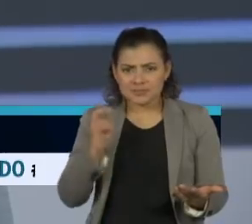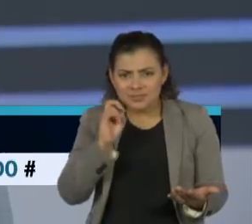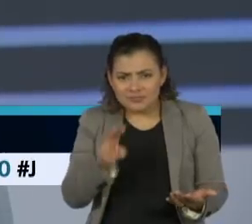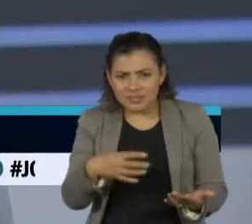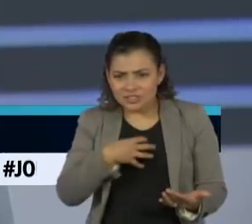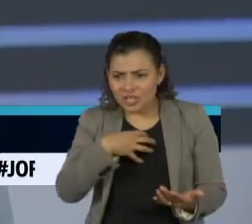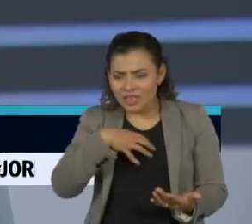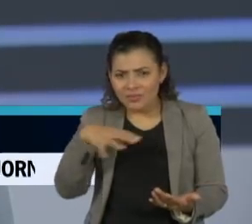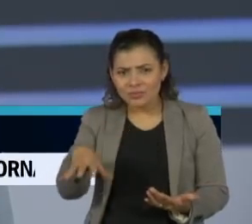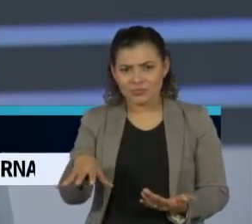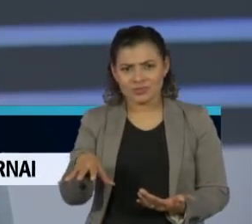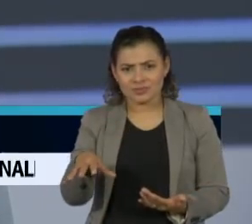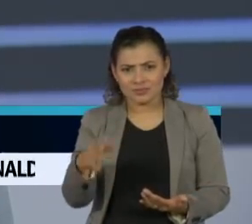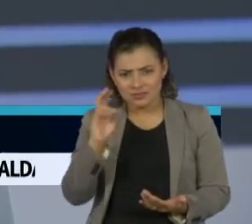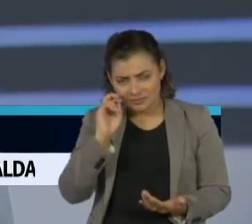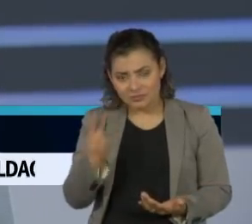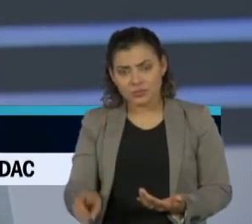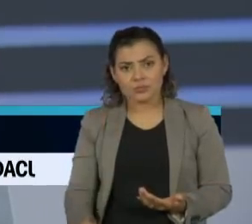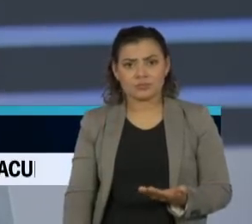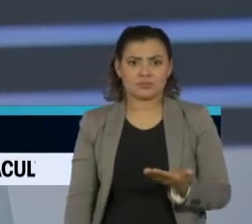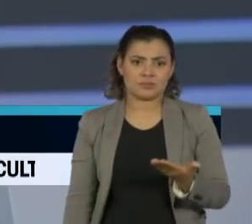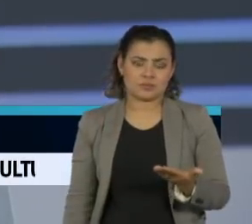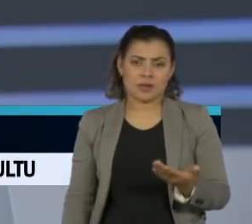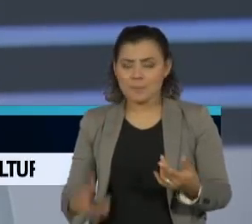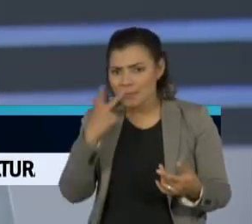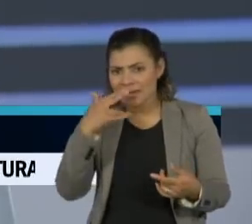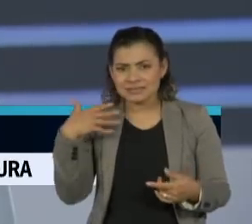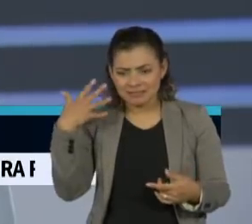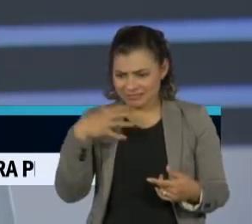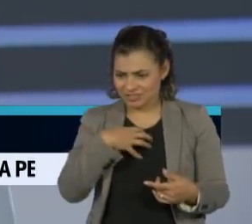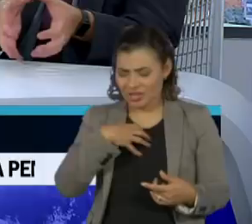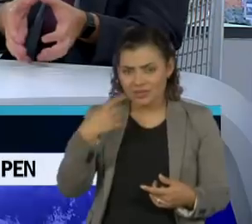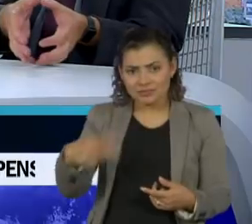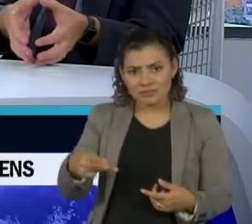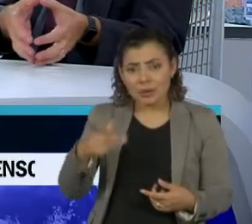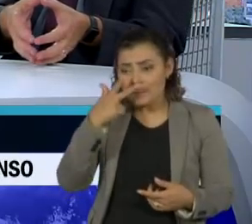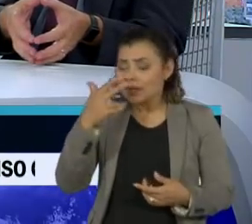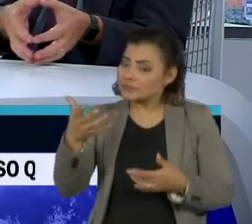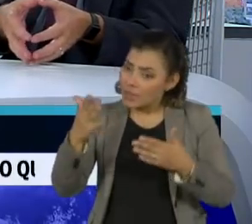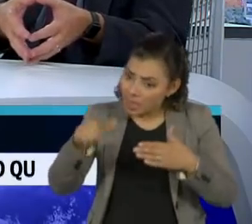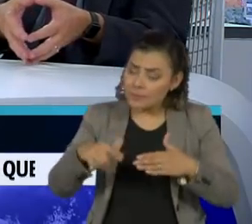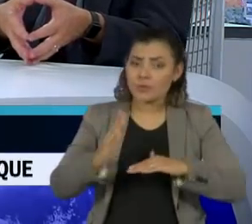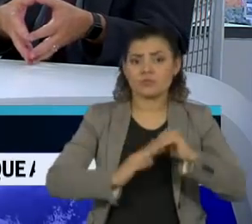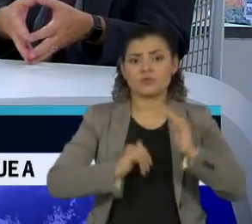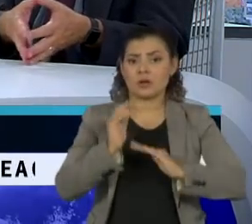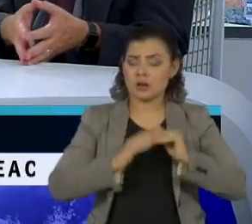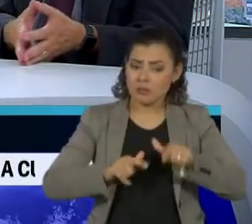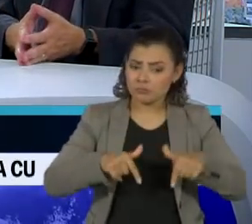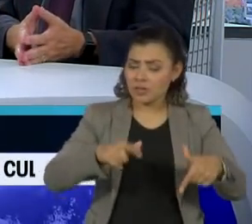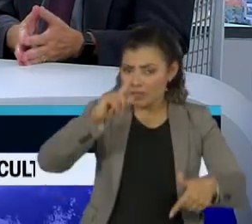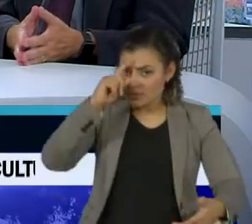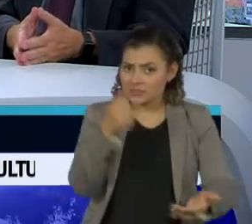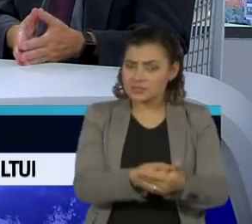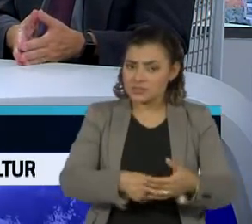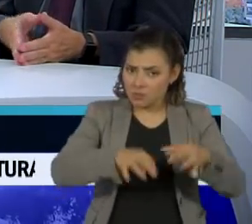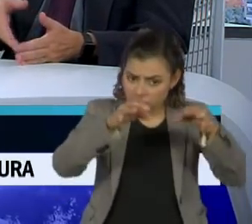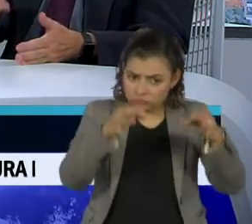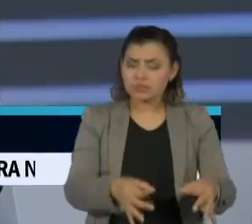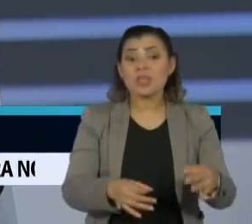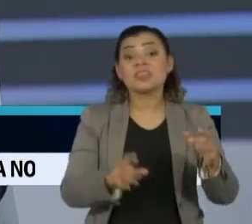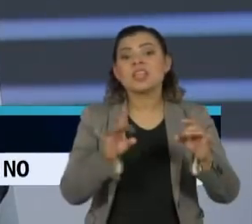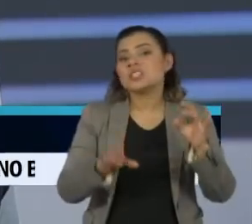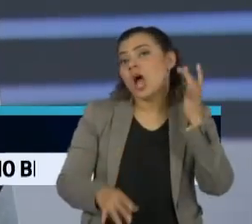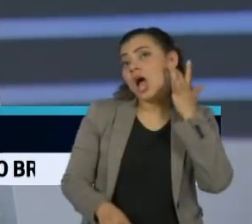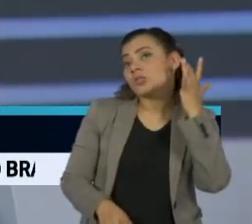tipo de, digamos, de discurso, e alguém quiser ser profissional para tentar tomar uma decisão não baseada em achismo,